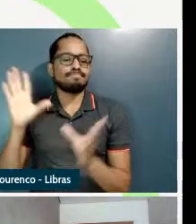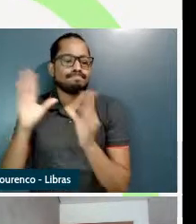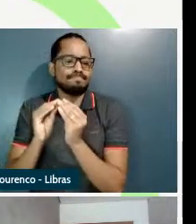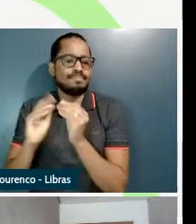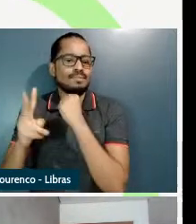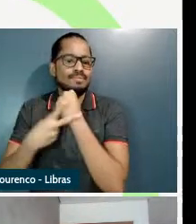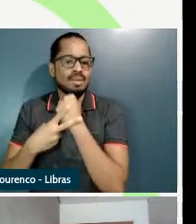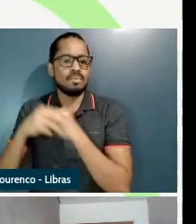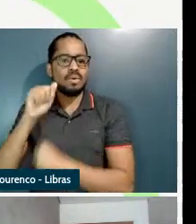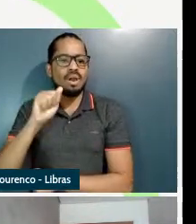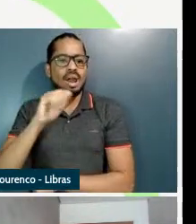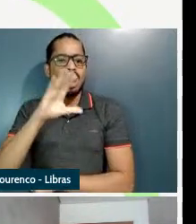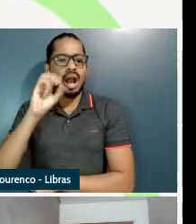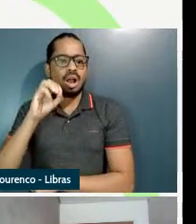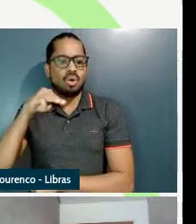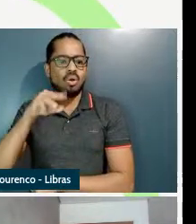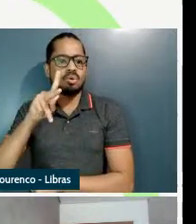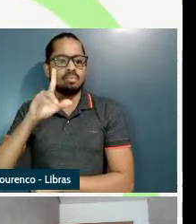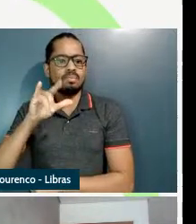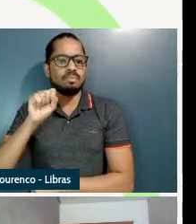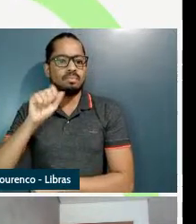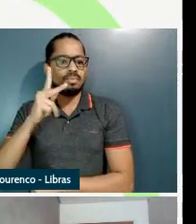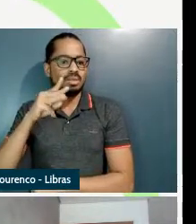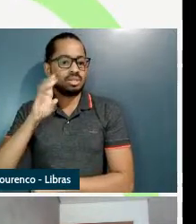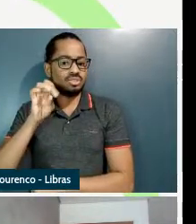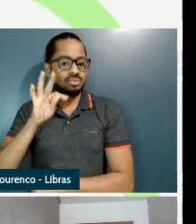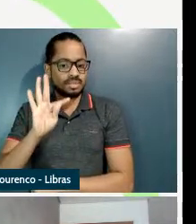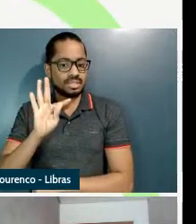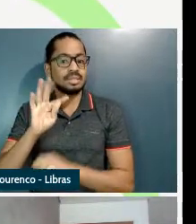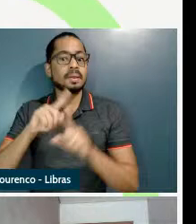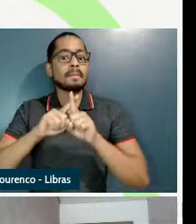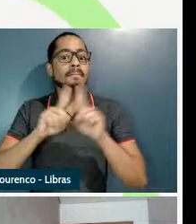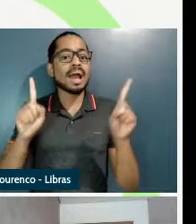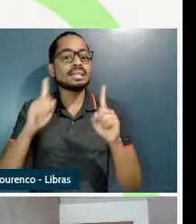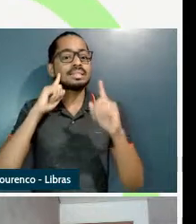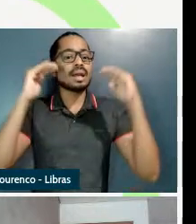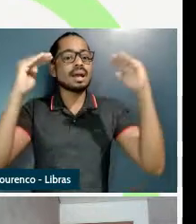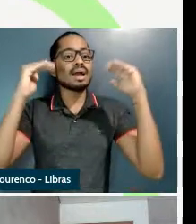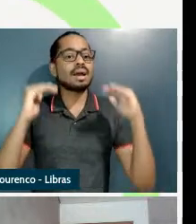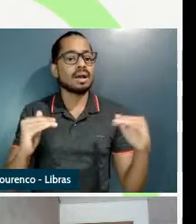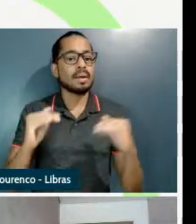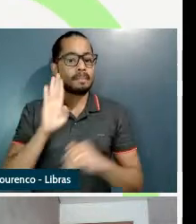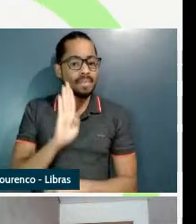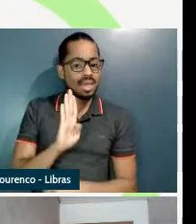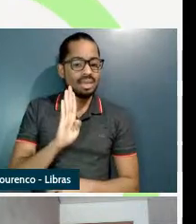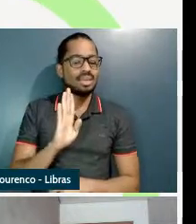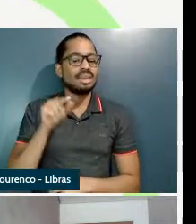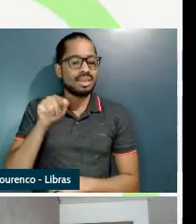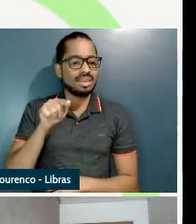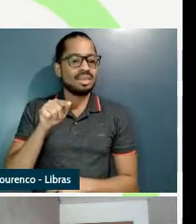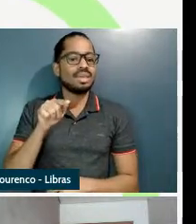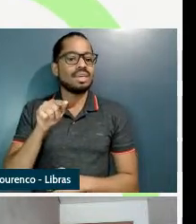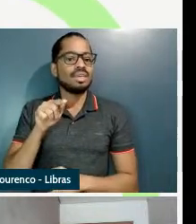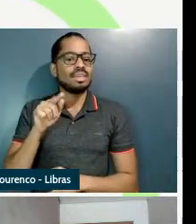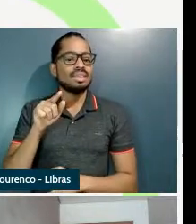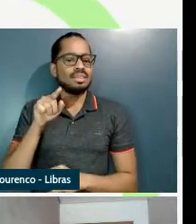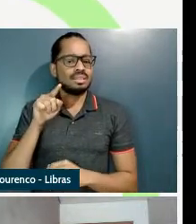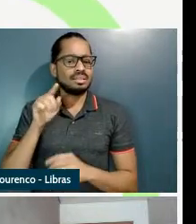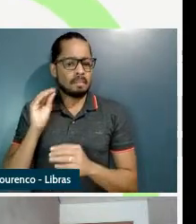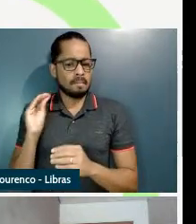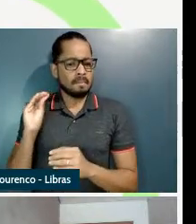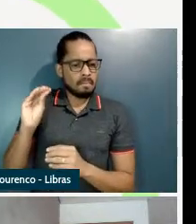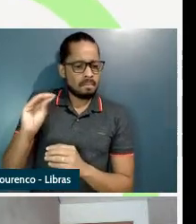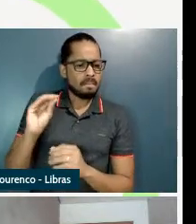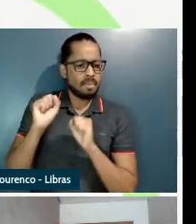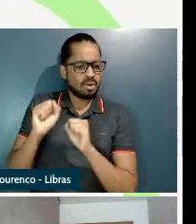a forma alternada o depósito armazenou 25 mil toneladas de milho por alguns dias mas em alguns dias é ruim trata-se de